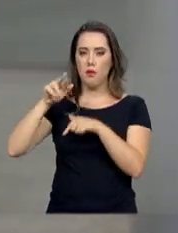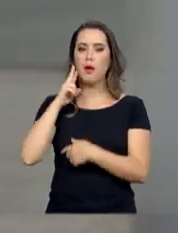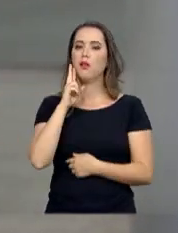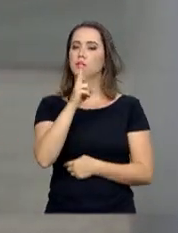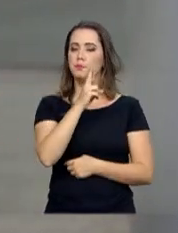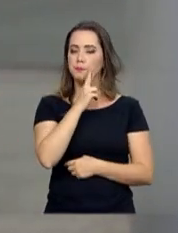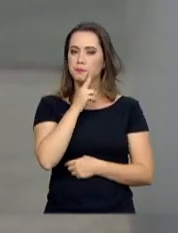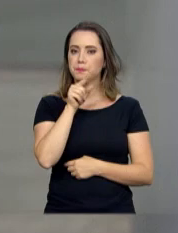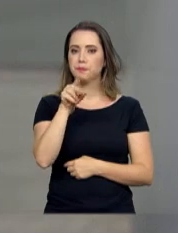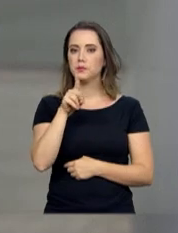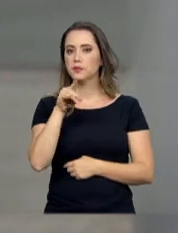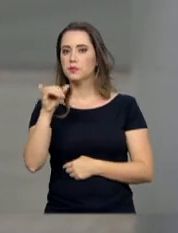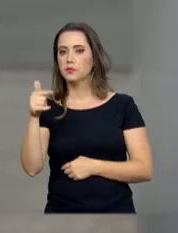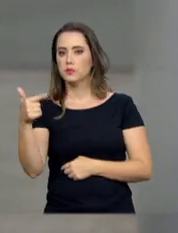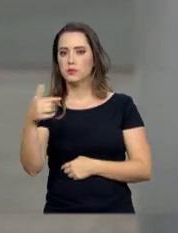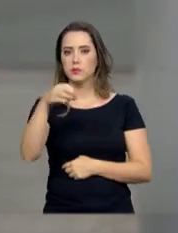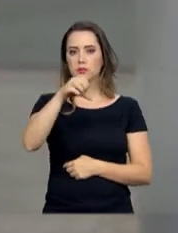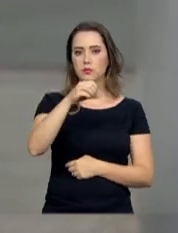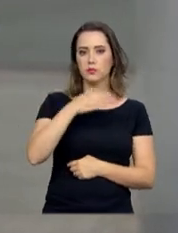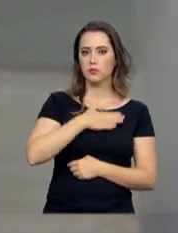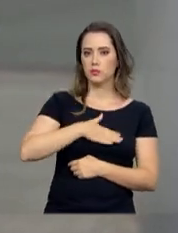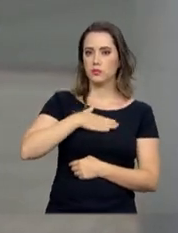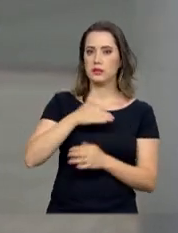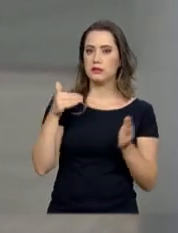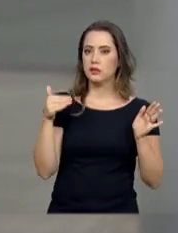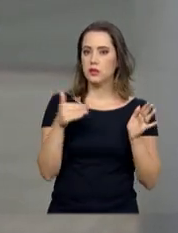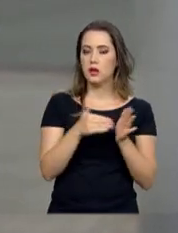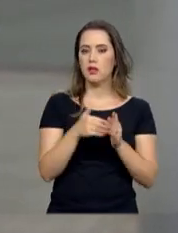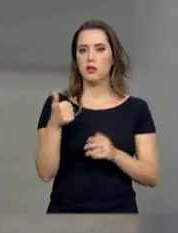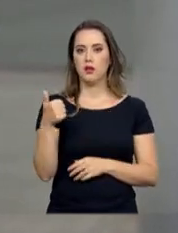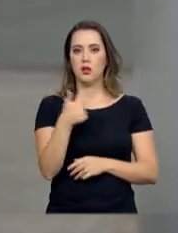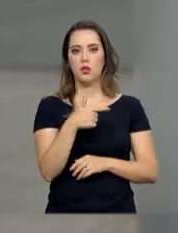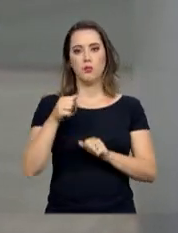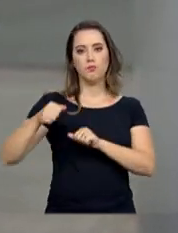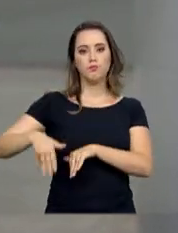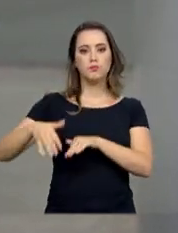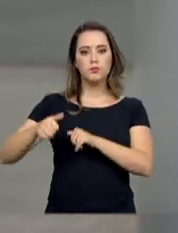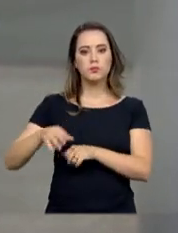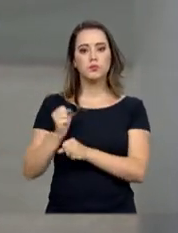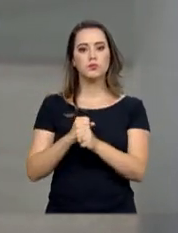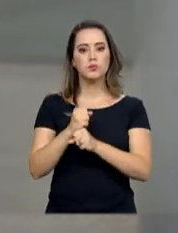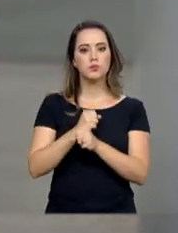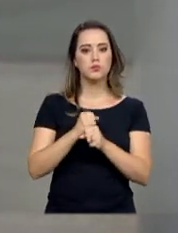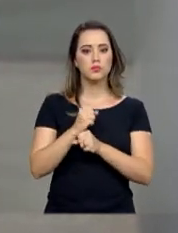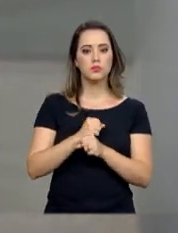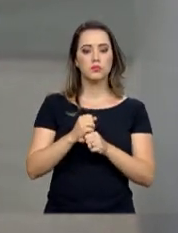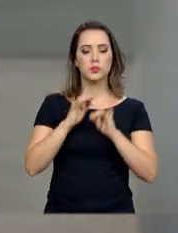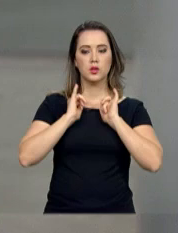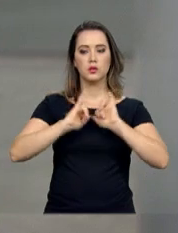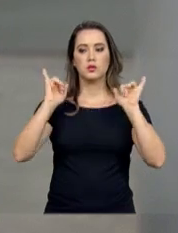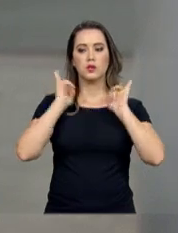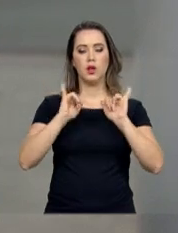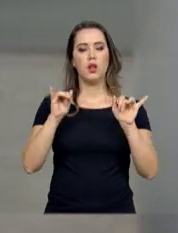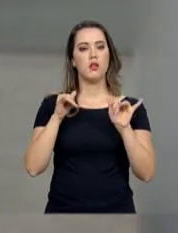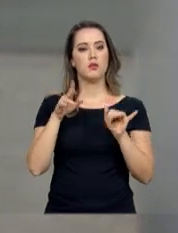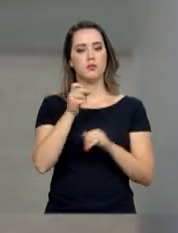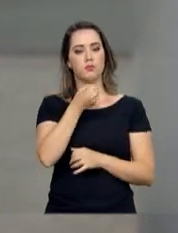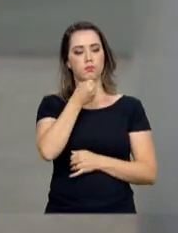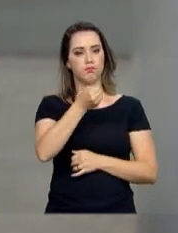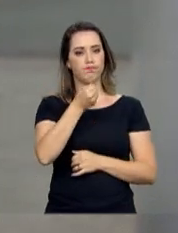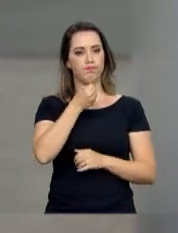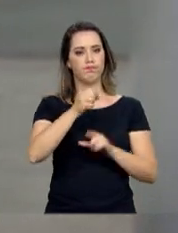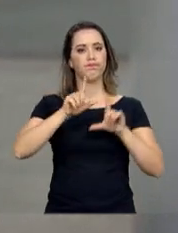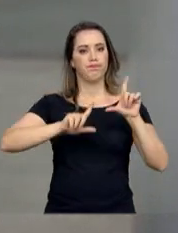Roraima entre os dias 29 de agosto a 12 de setembro deste ano. Durante a declaração à imprensa, o presidente